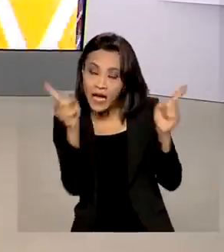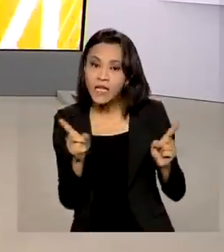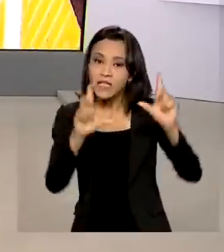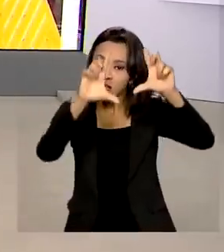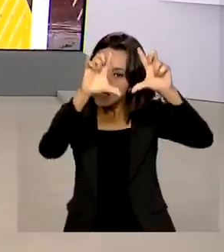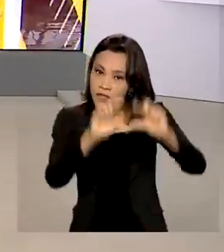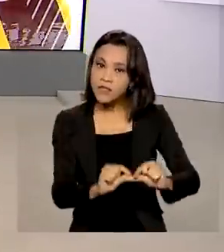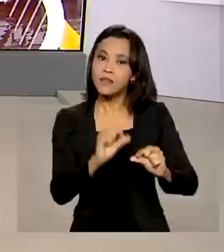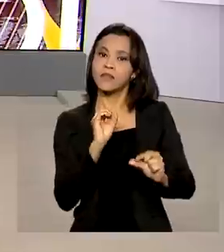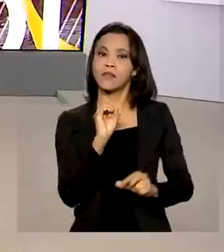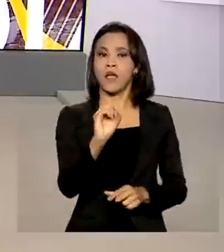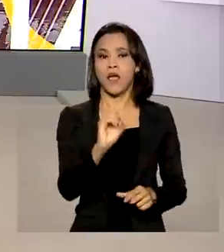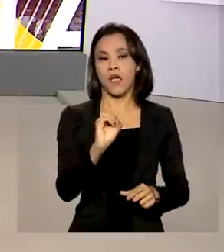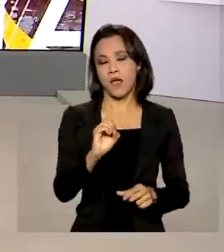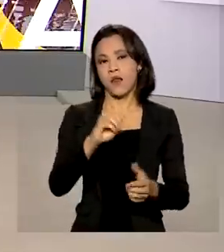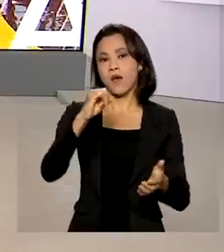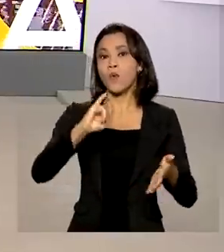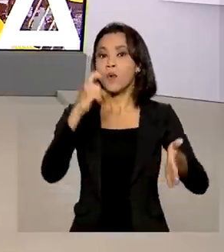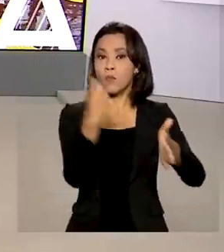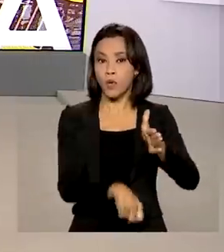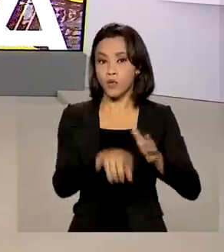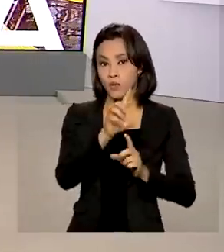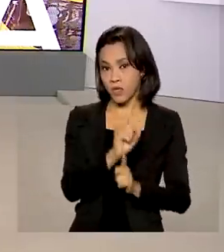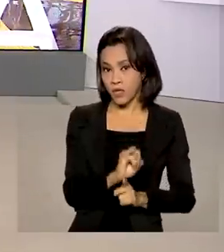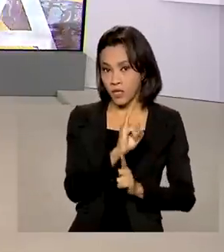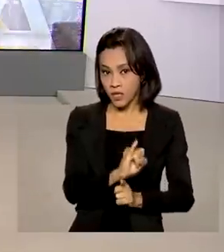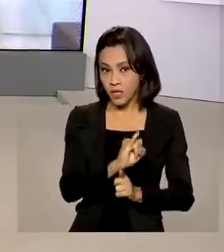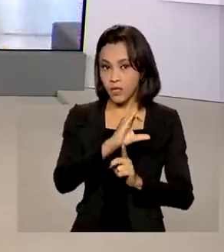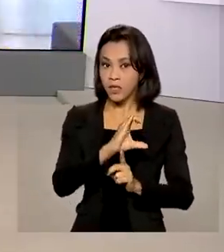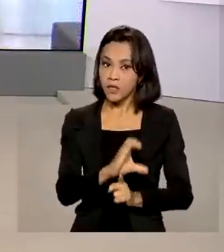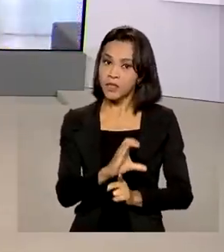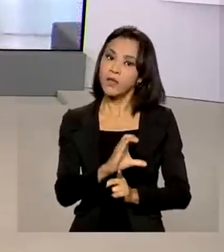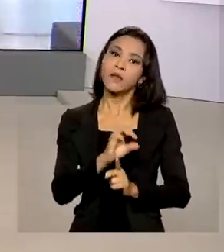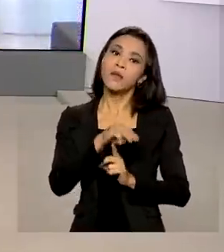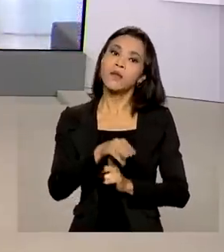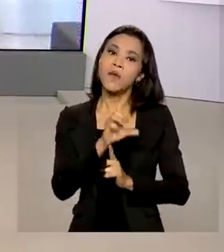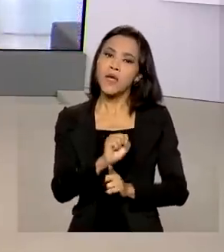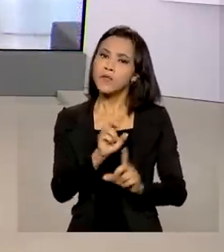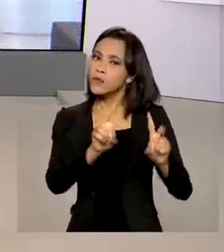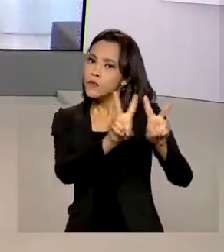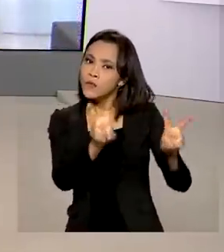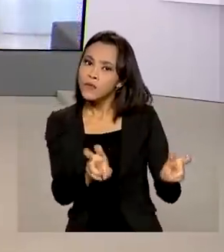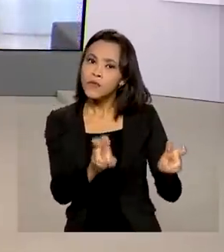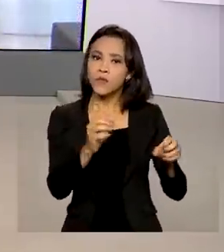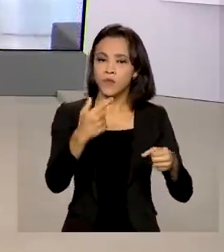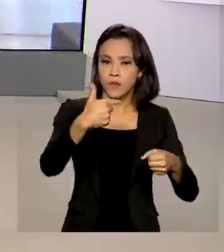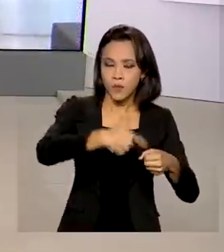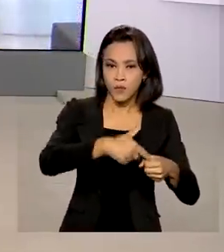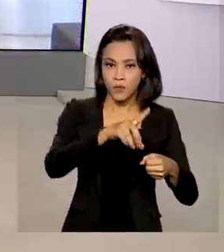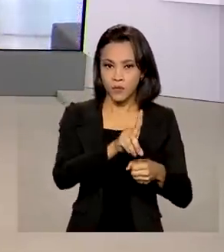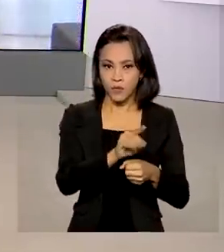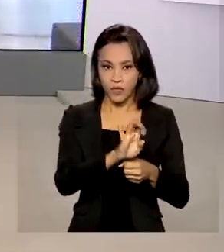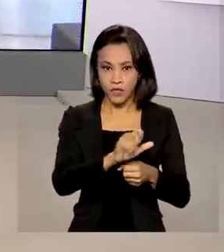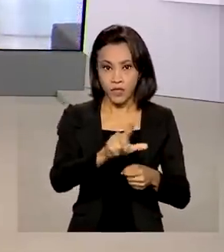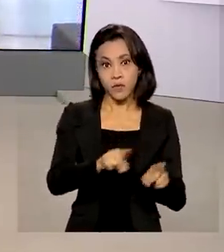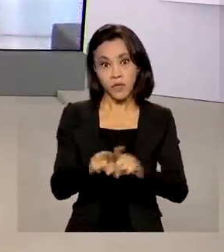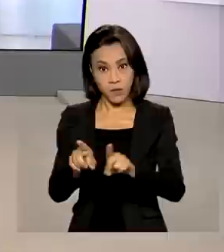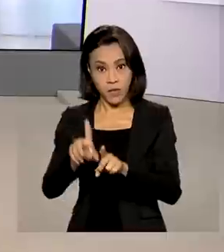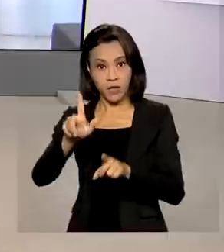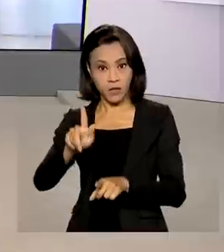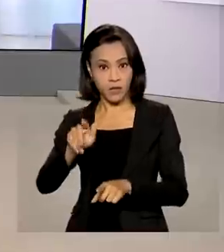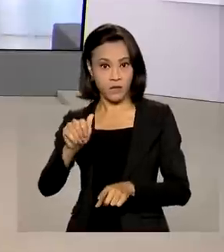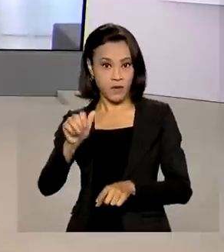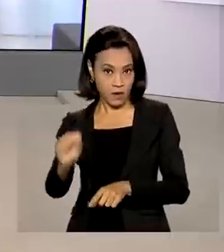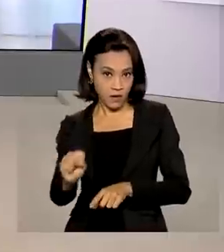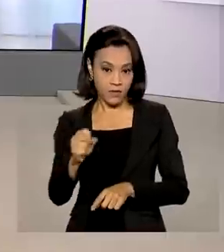sobre o diesel e o gás de cozinha. Vamos conversar com o repórter Glauco de Queiroz. Ele traz ao vivo para a gente mais detalhes. Oi, Glauco, bom dia!